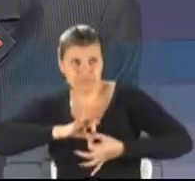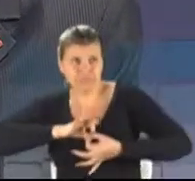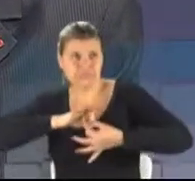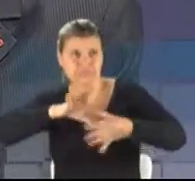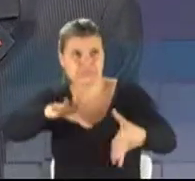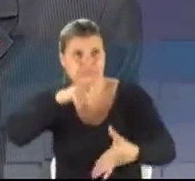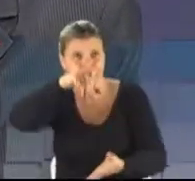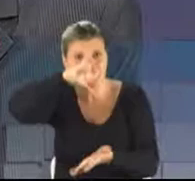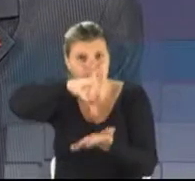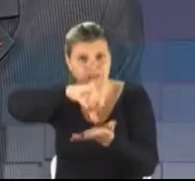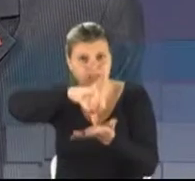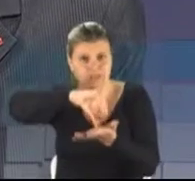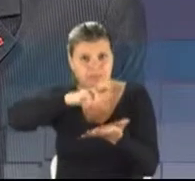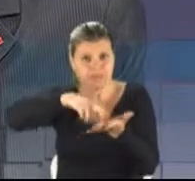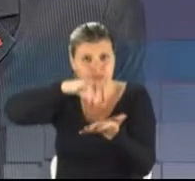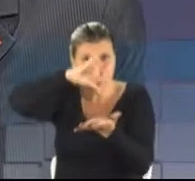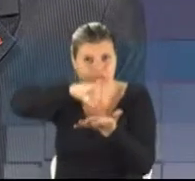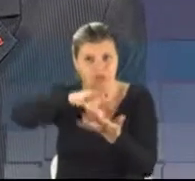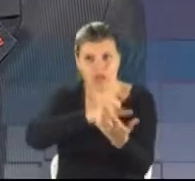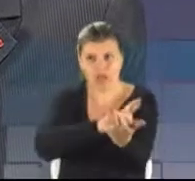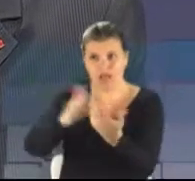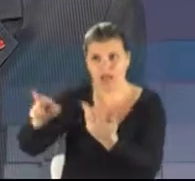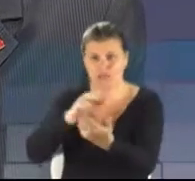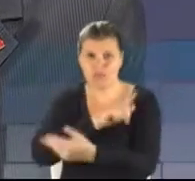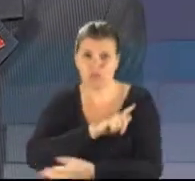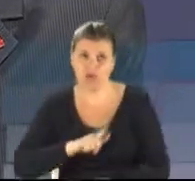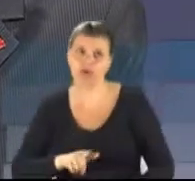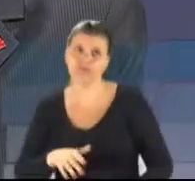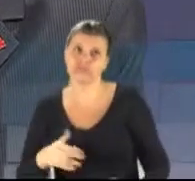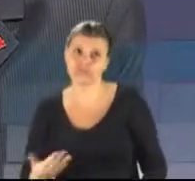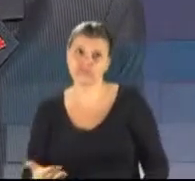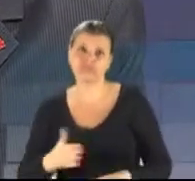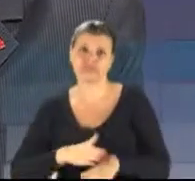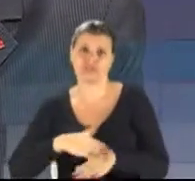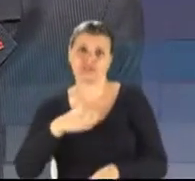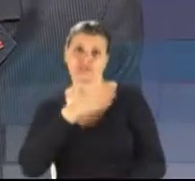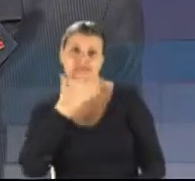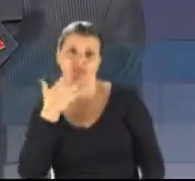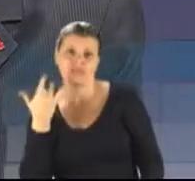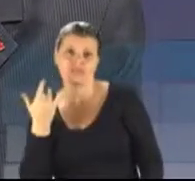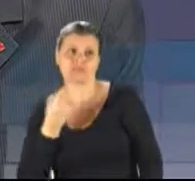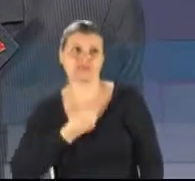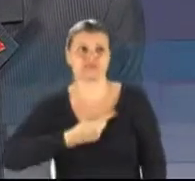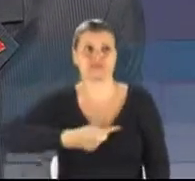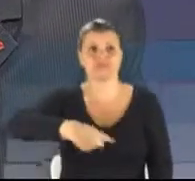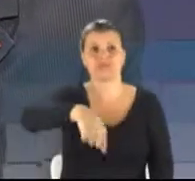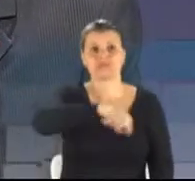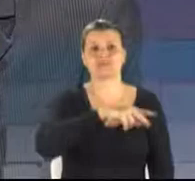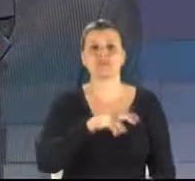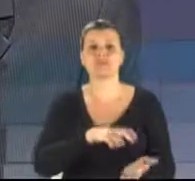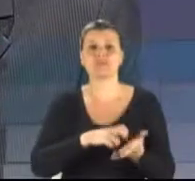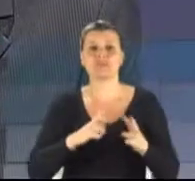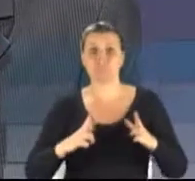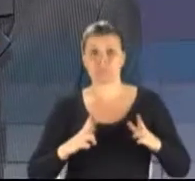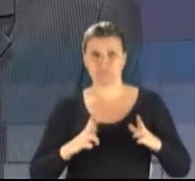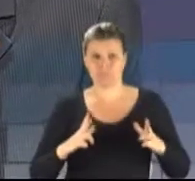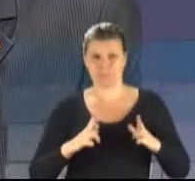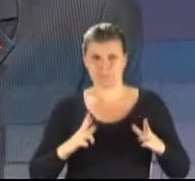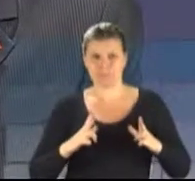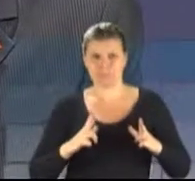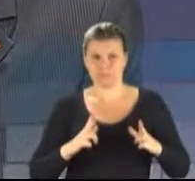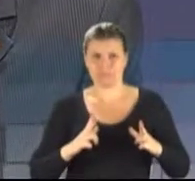em relação ao governo, vai ser muito mais fácil que os bancos particulares que estão,